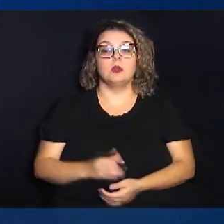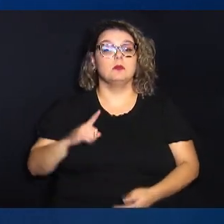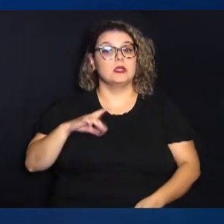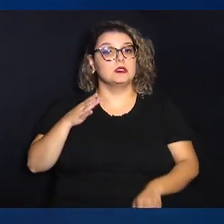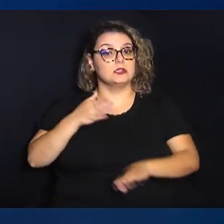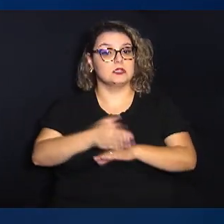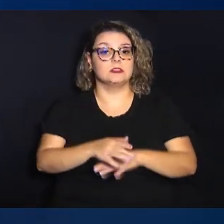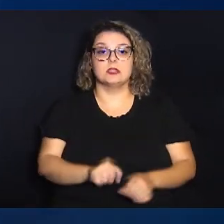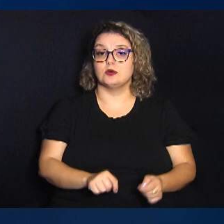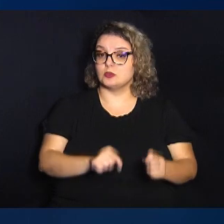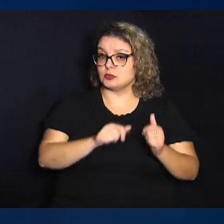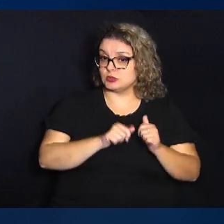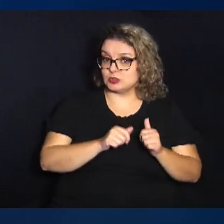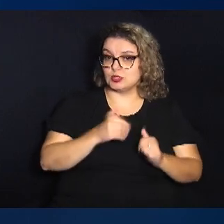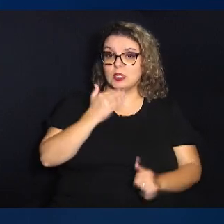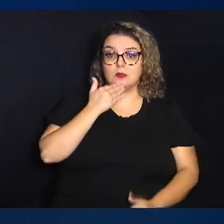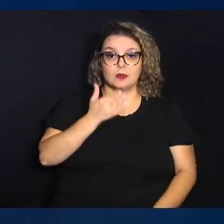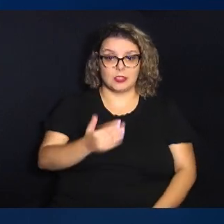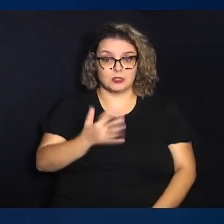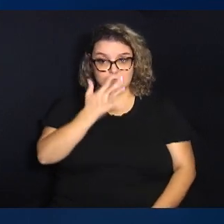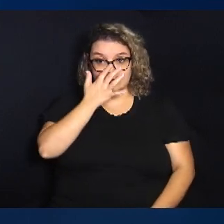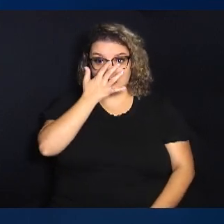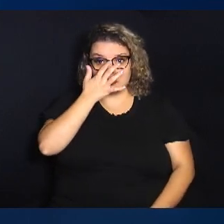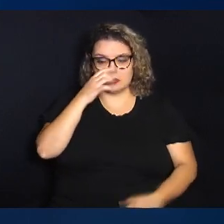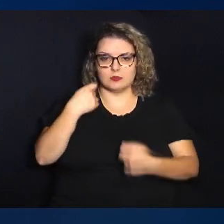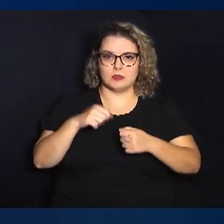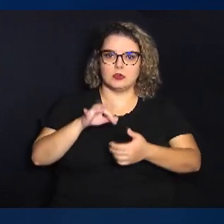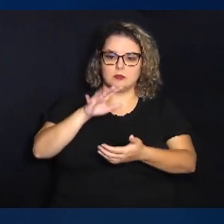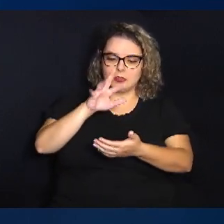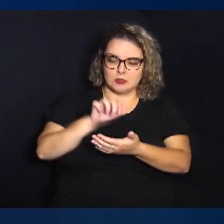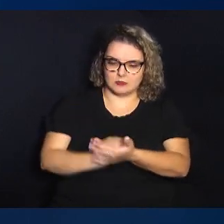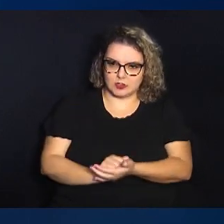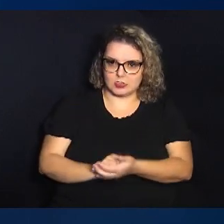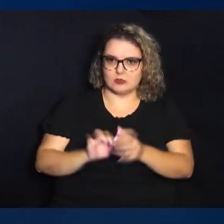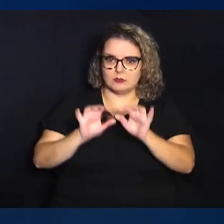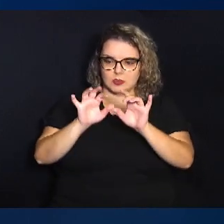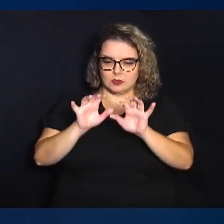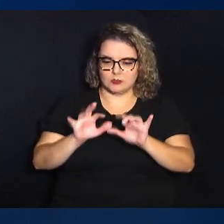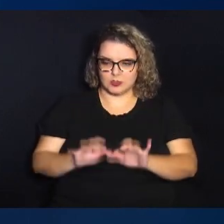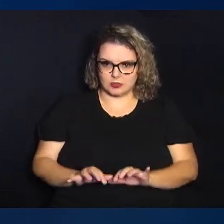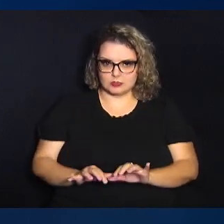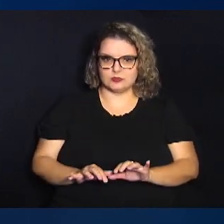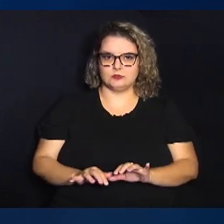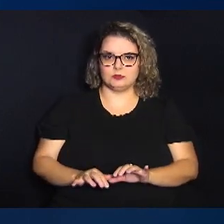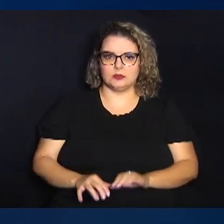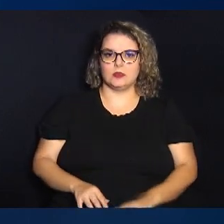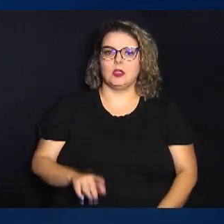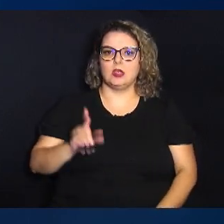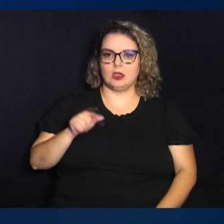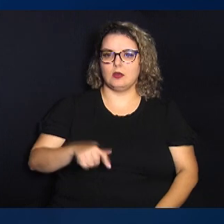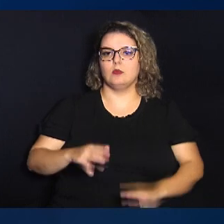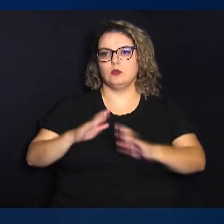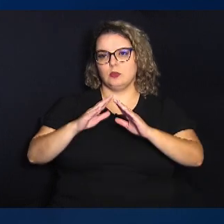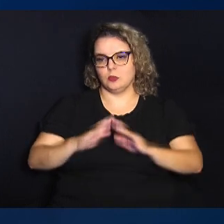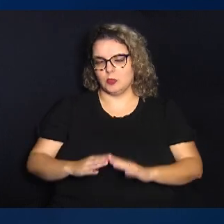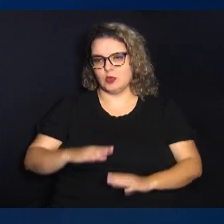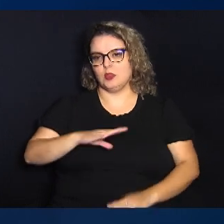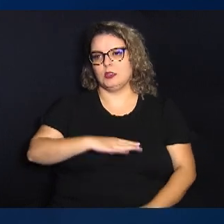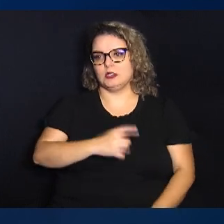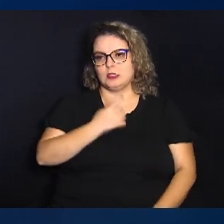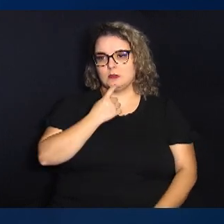Para ter acesso ao benefício, o solicitante deverá preencher as seguintes condições Ser